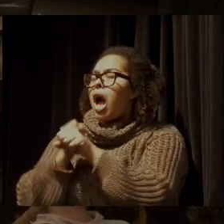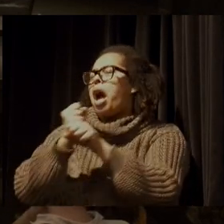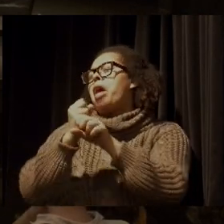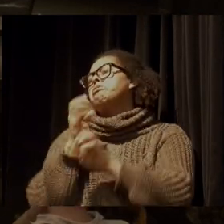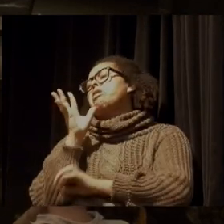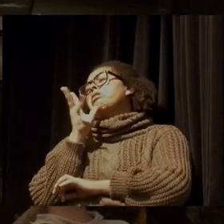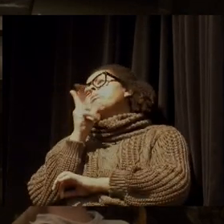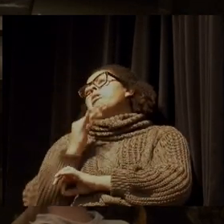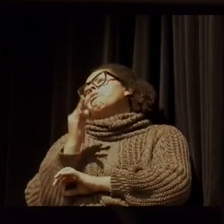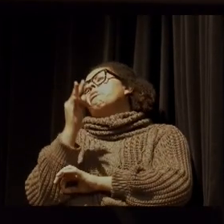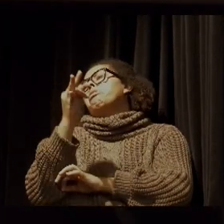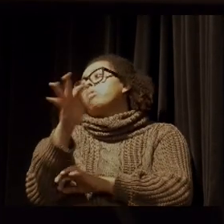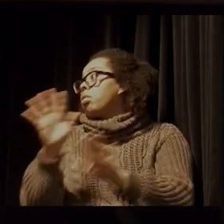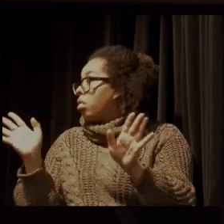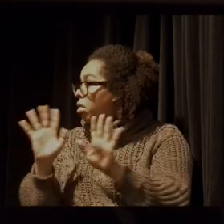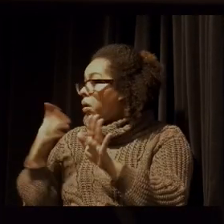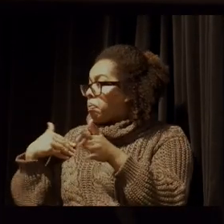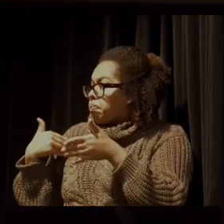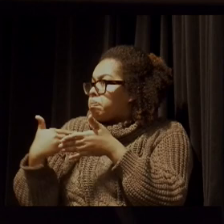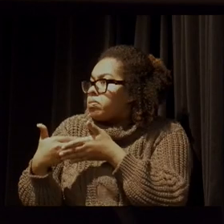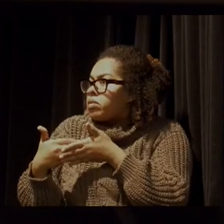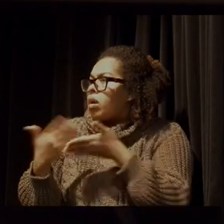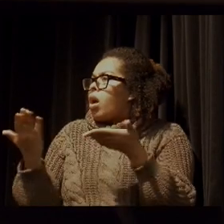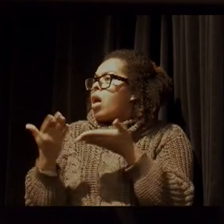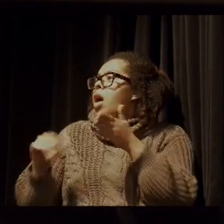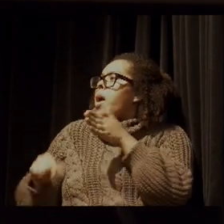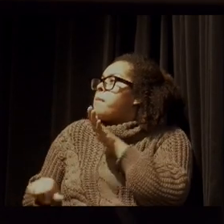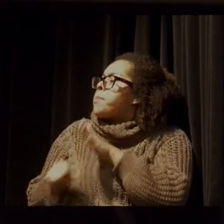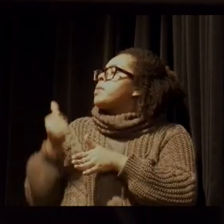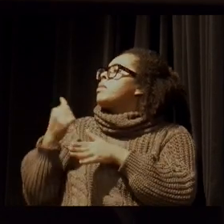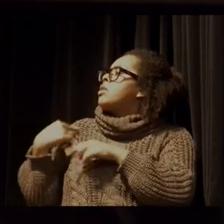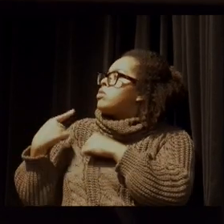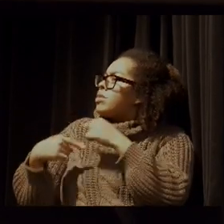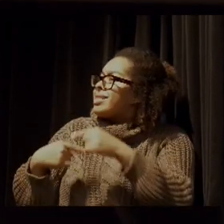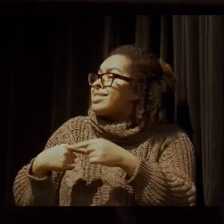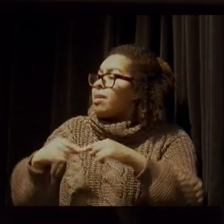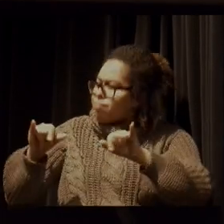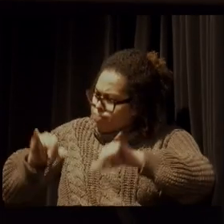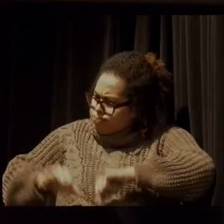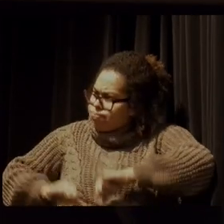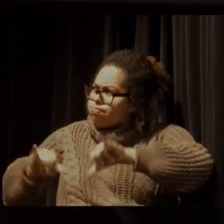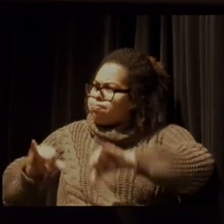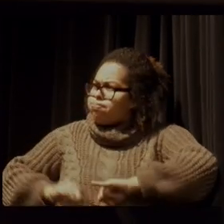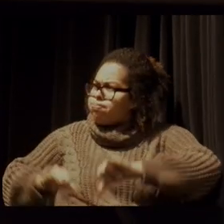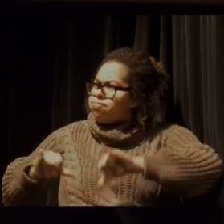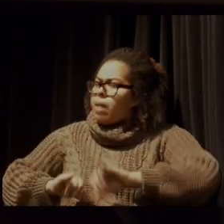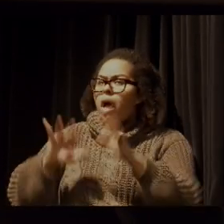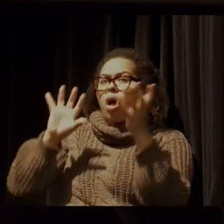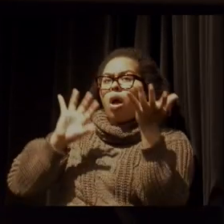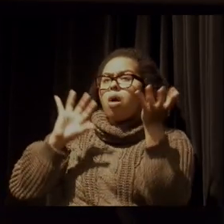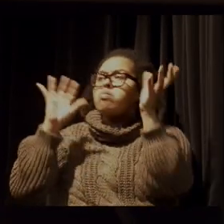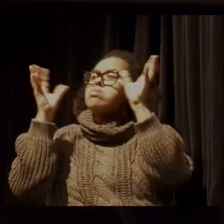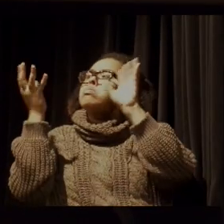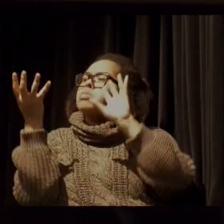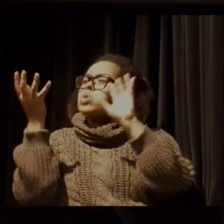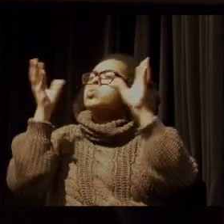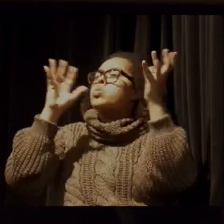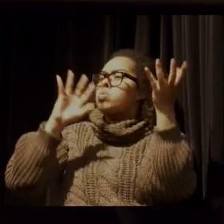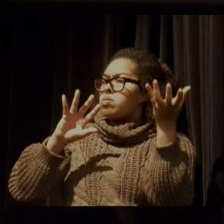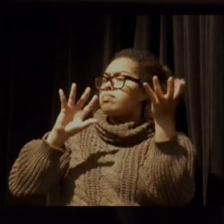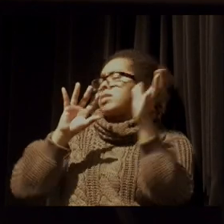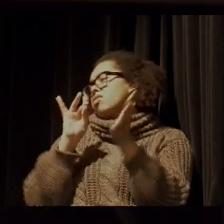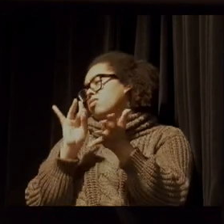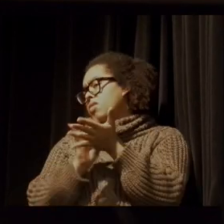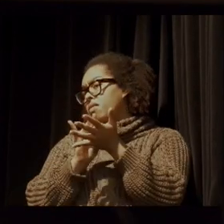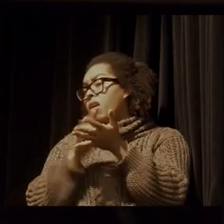estamos vivendo claramente a primeira geração que vive dramaticamente a mudança do clima. E é